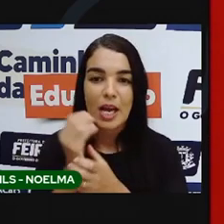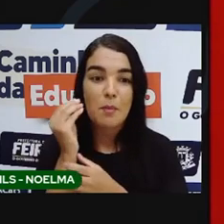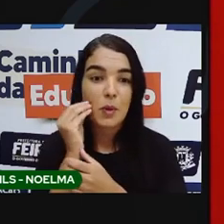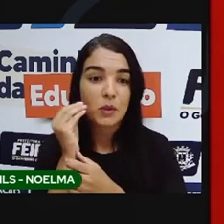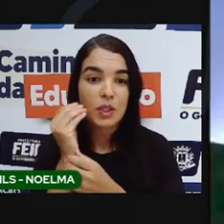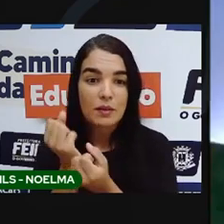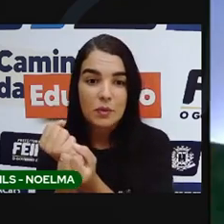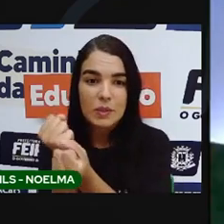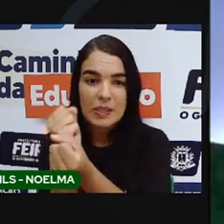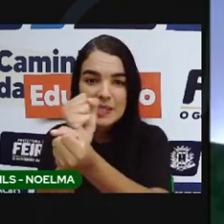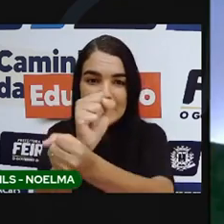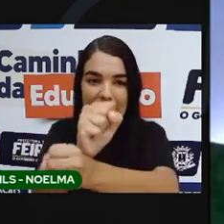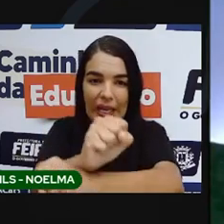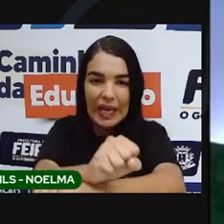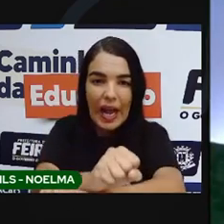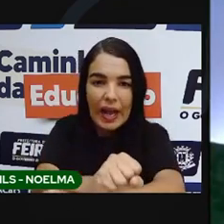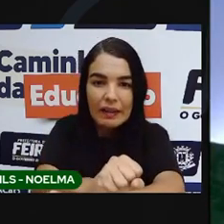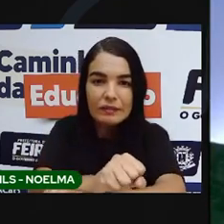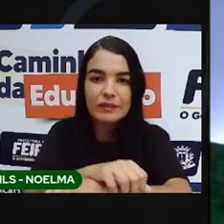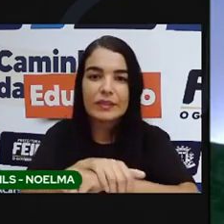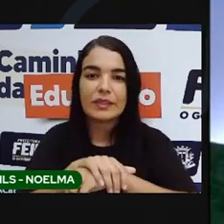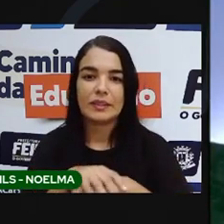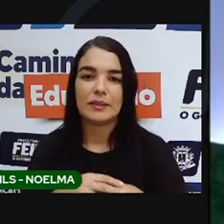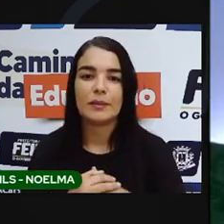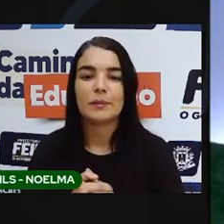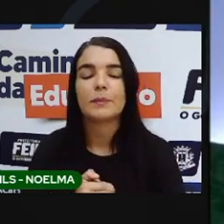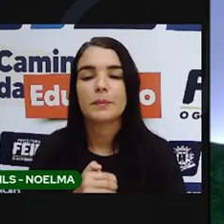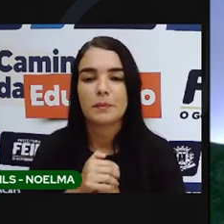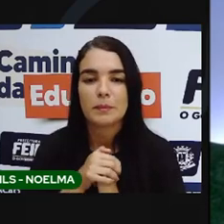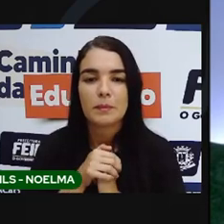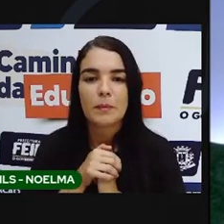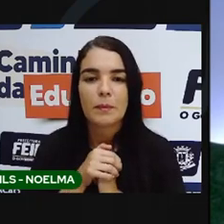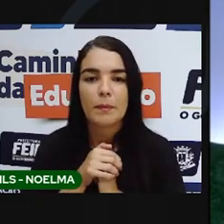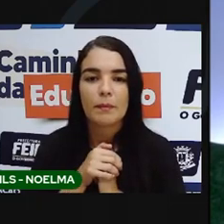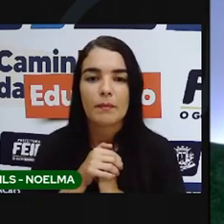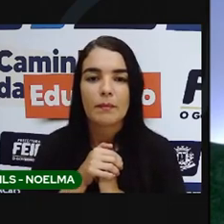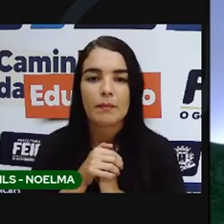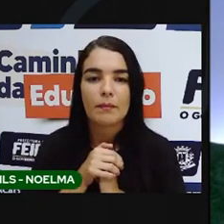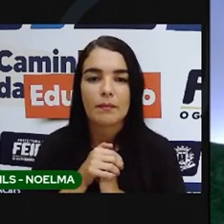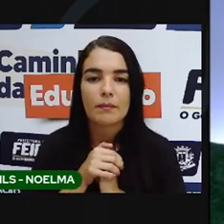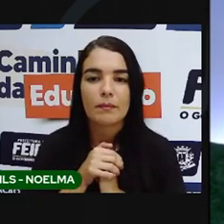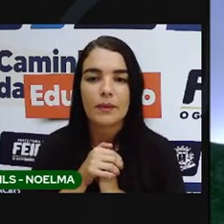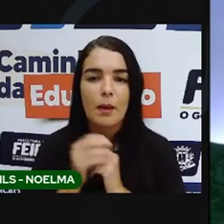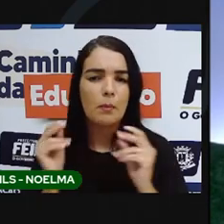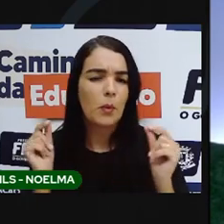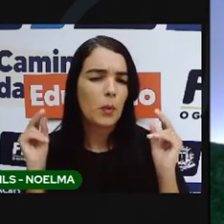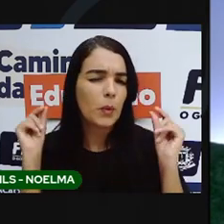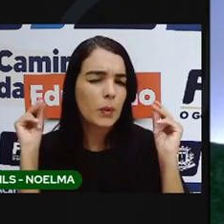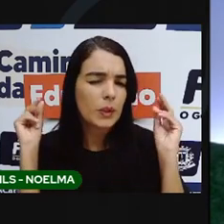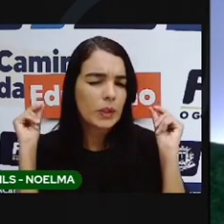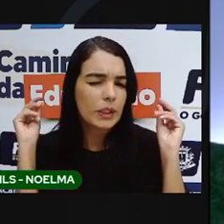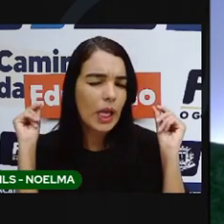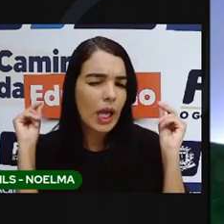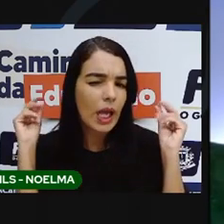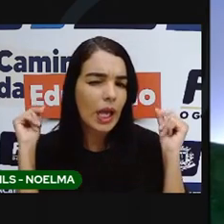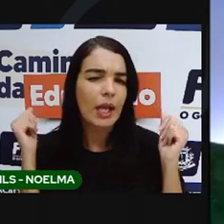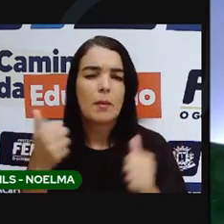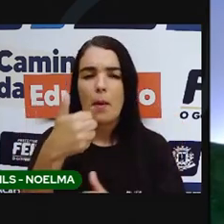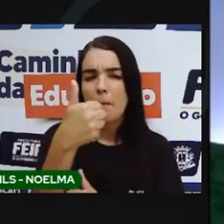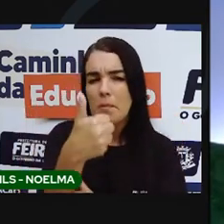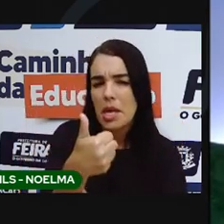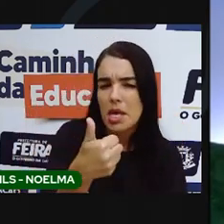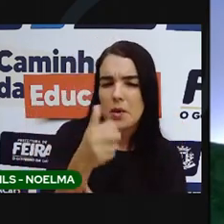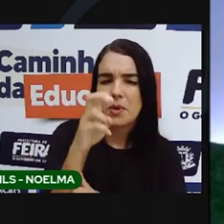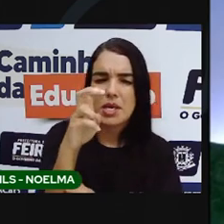no Brasil em 1816. Poxa, faz tempo e foi antes da independência do Brasil até. Foi. Isso mesmo.